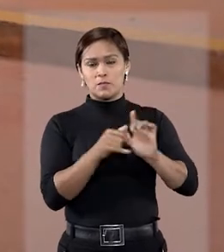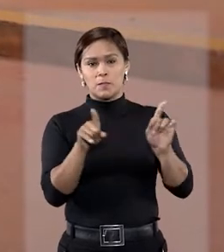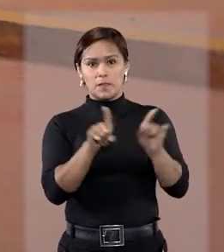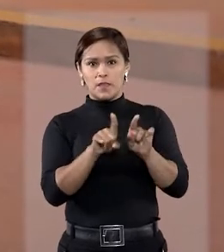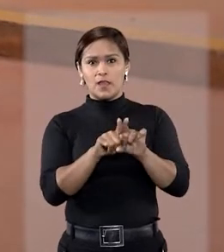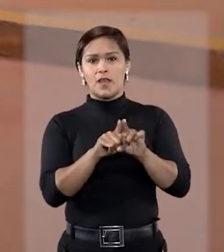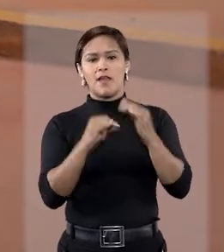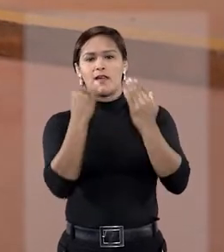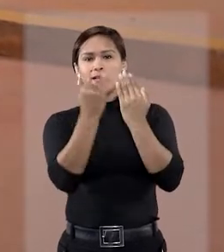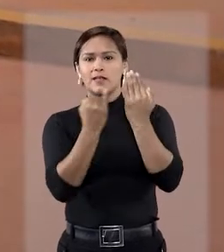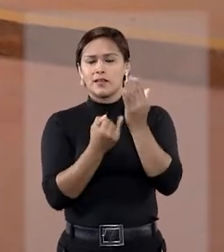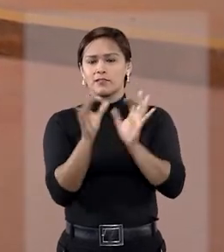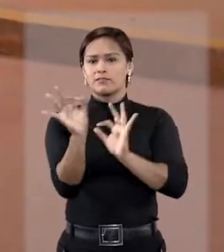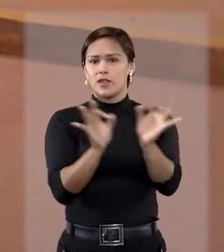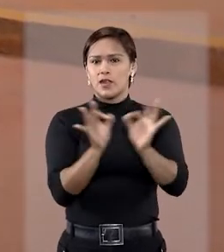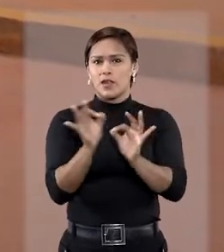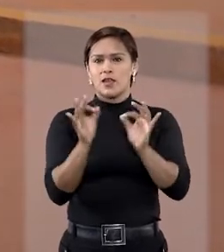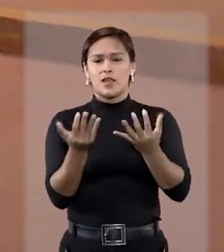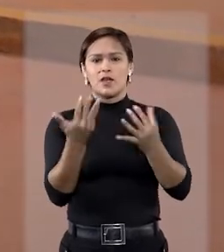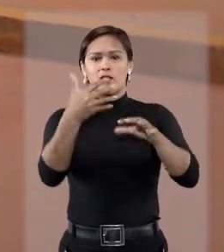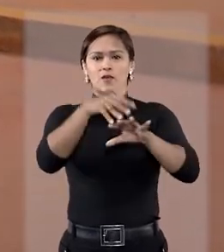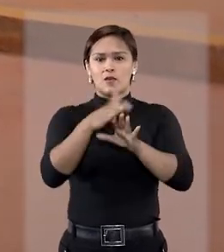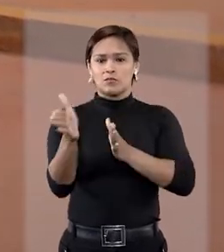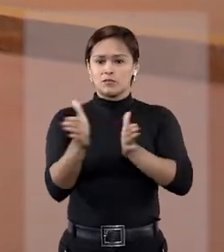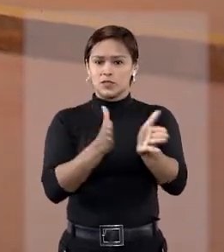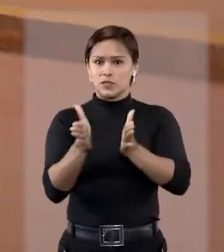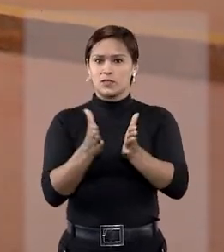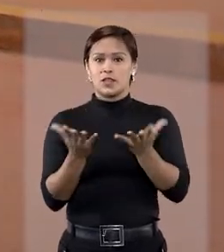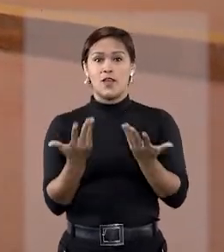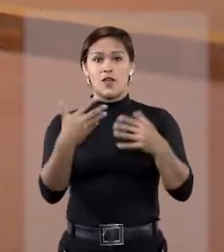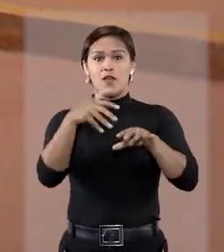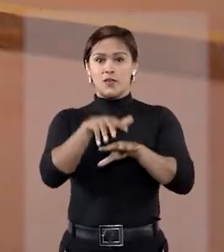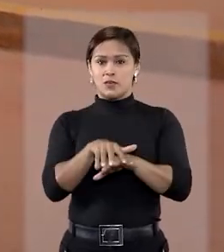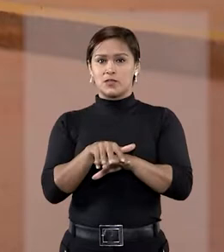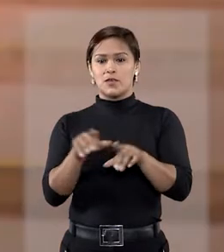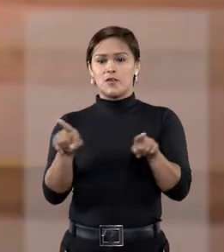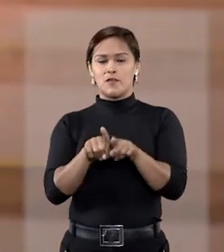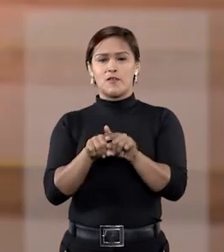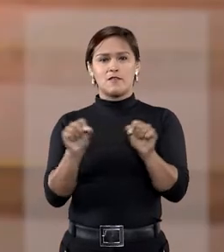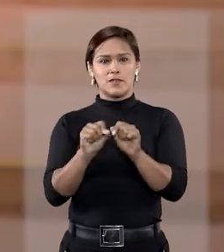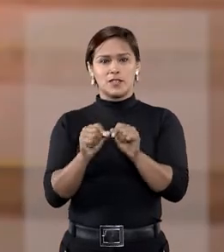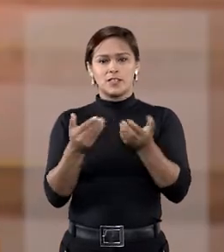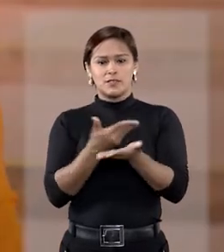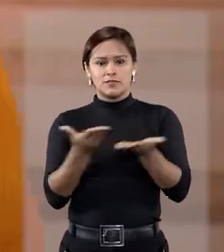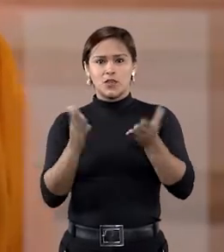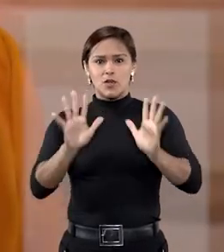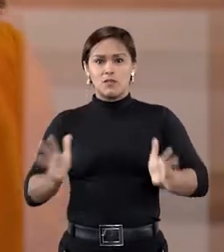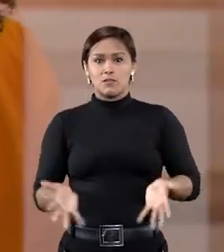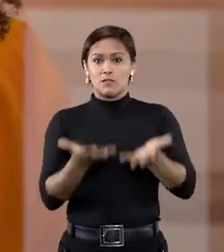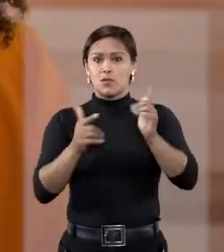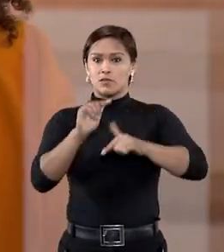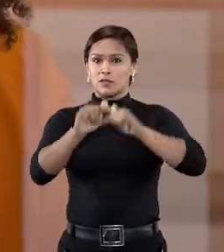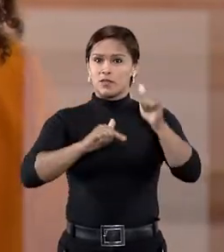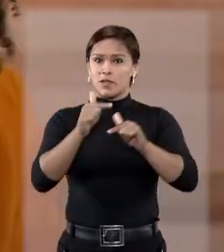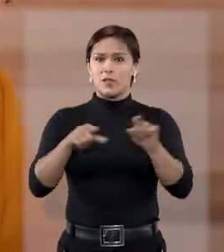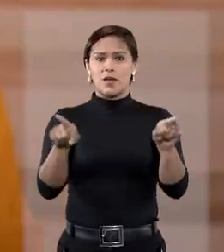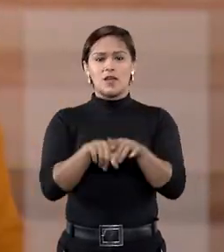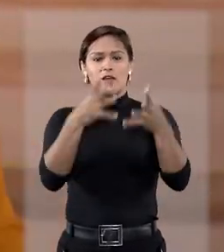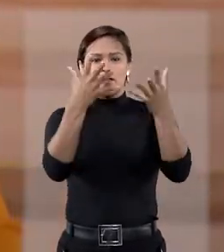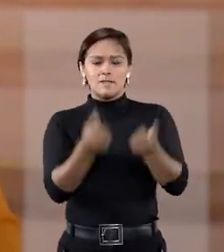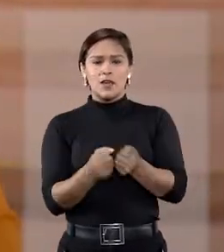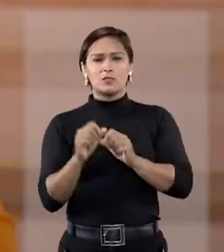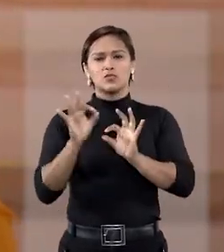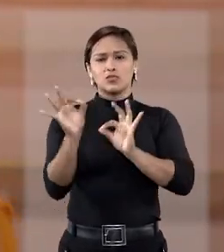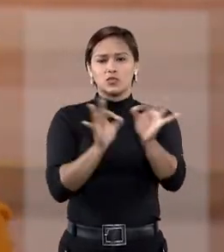canto inferior esquerdo da tela, a cartilha elaborada pela Comissão de Acessibilidade e Inclusão. Faça a sua parte e motive sua equipe de